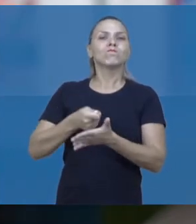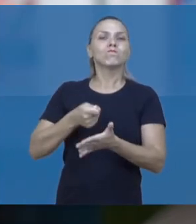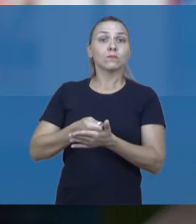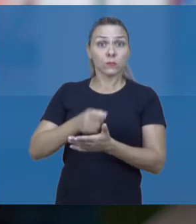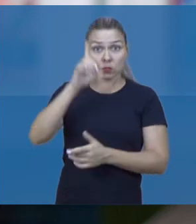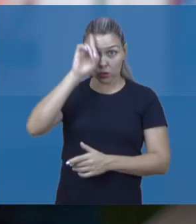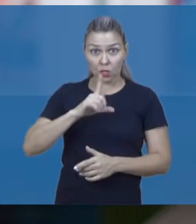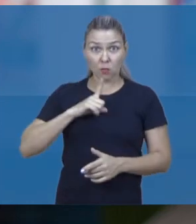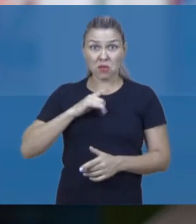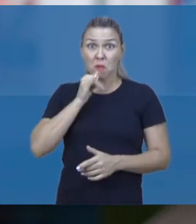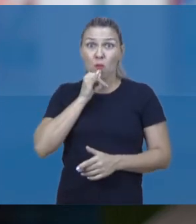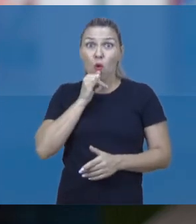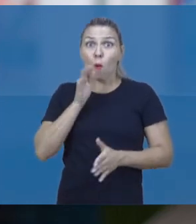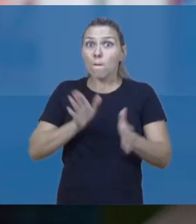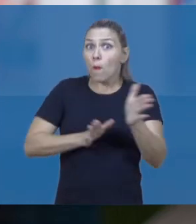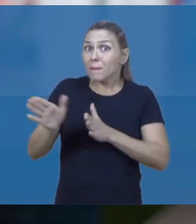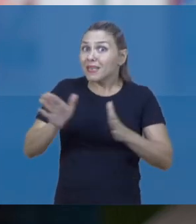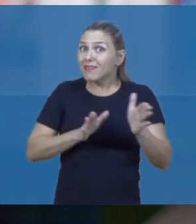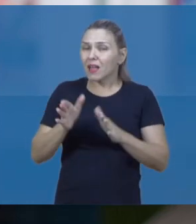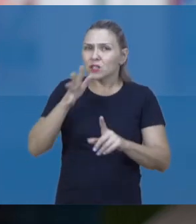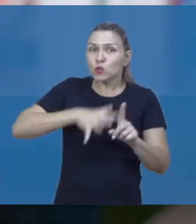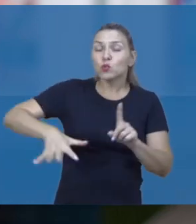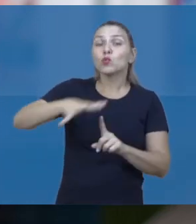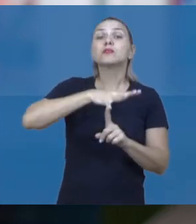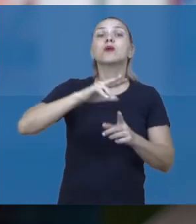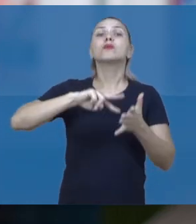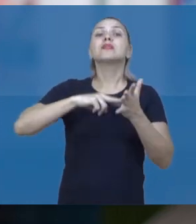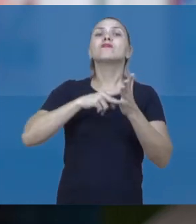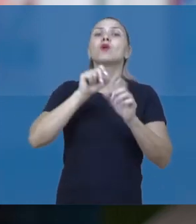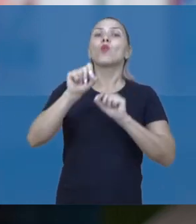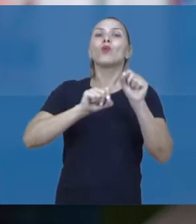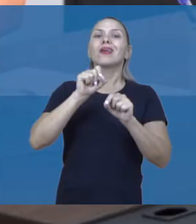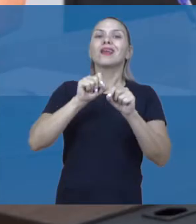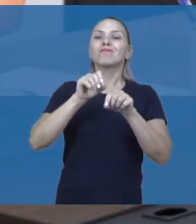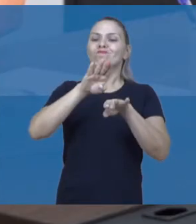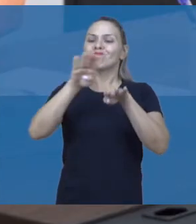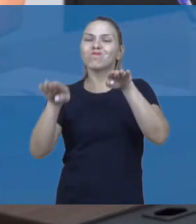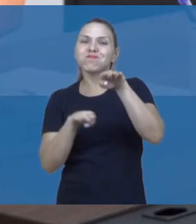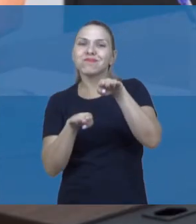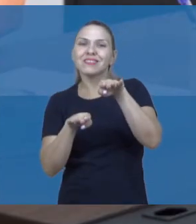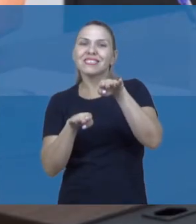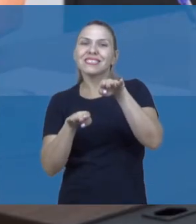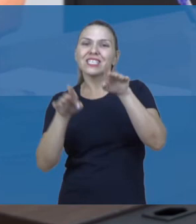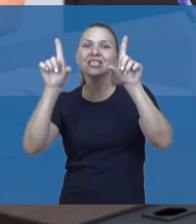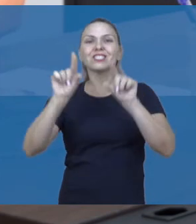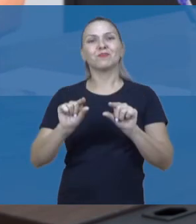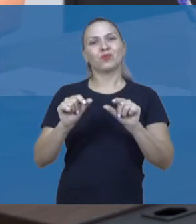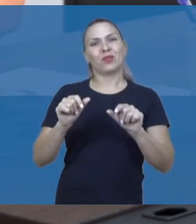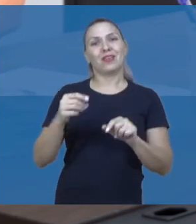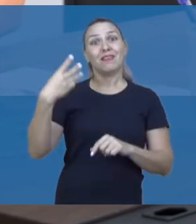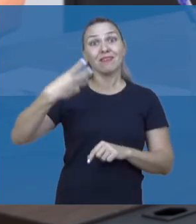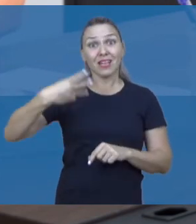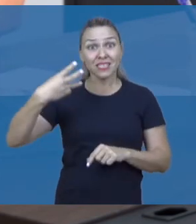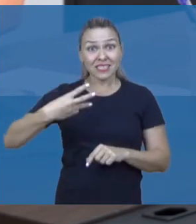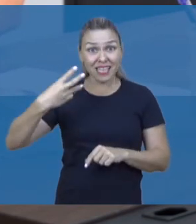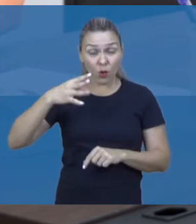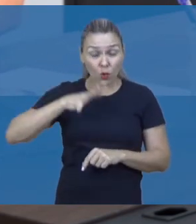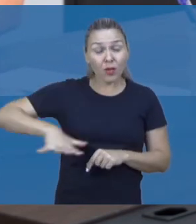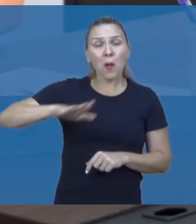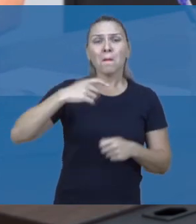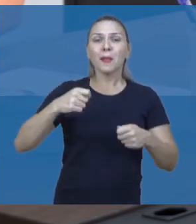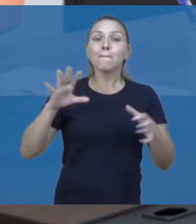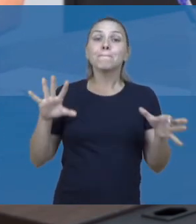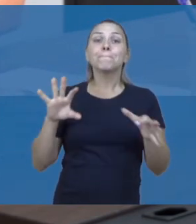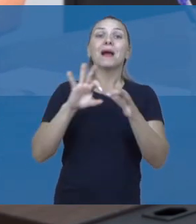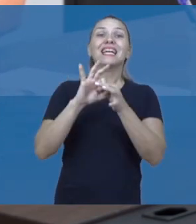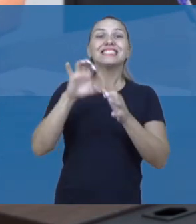um eixo muito caro para a educação, que é a redução das desigualdades. O terceiro setor tem que ser parceiro do Estado. As